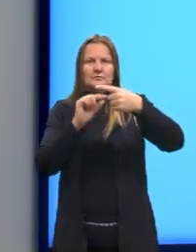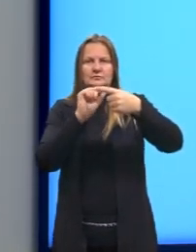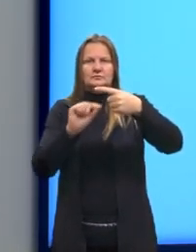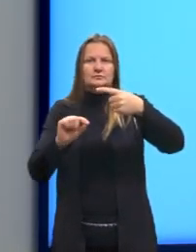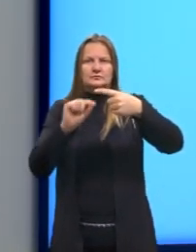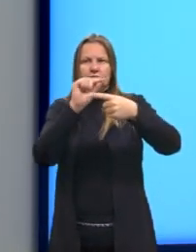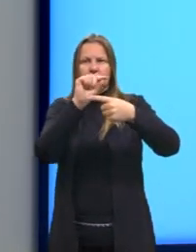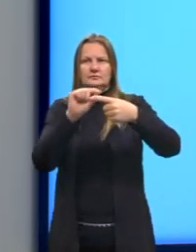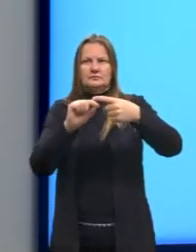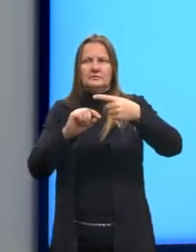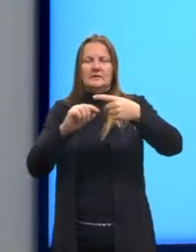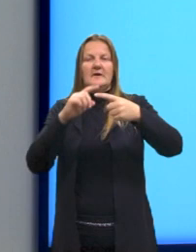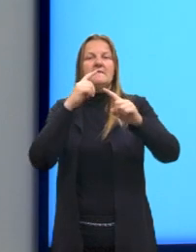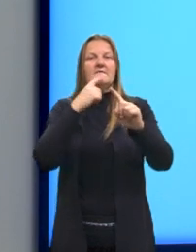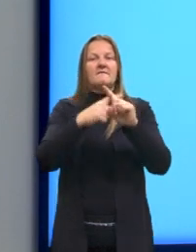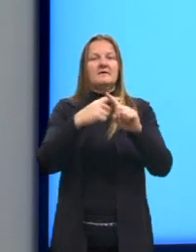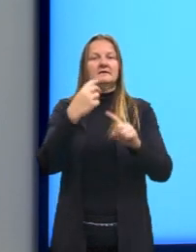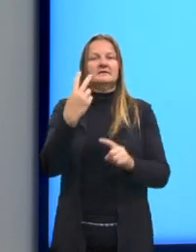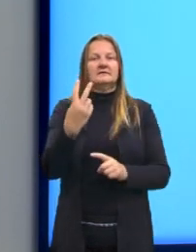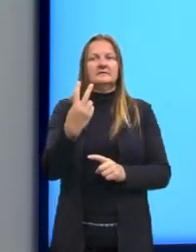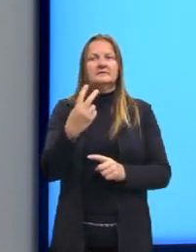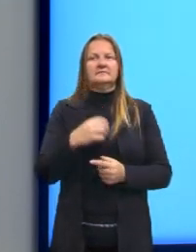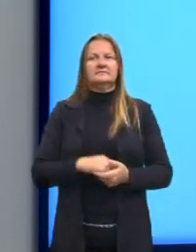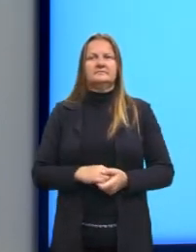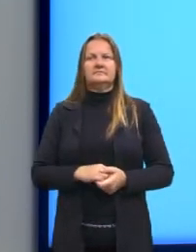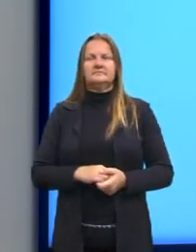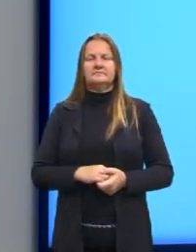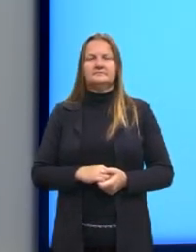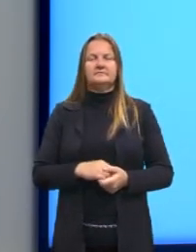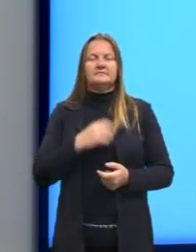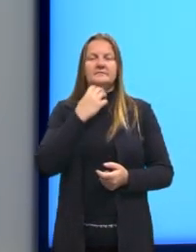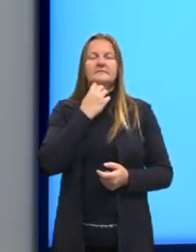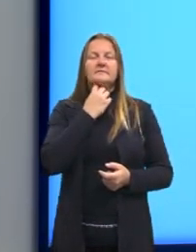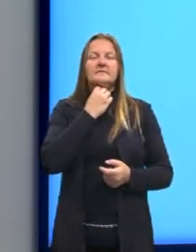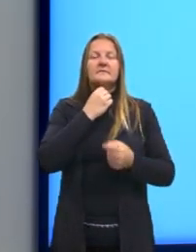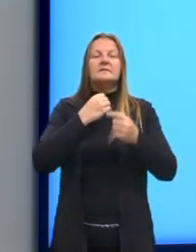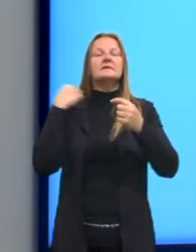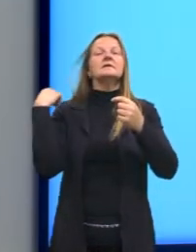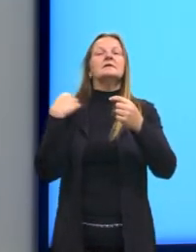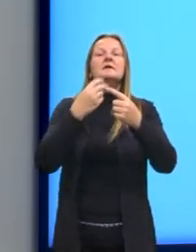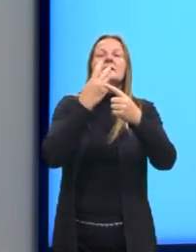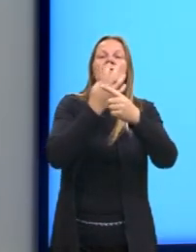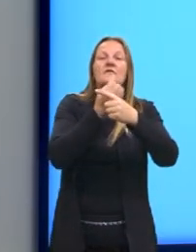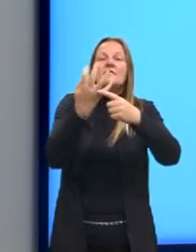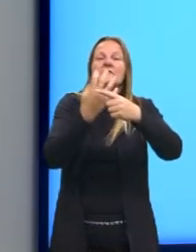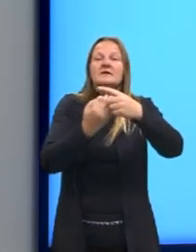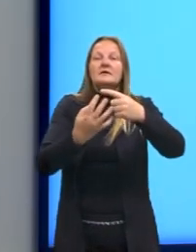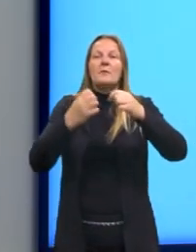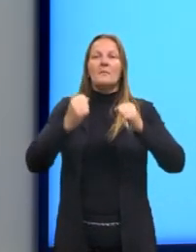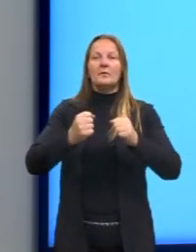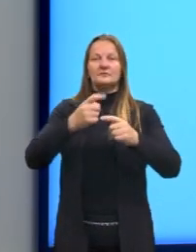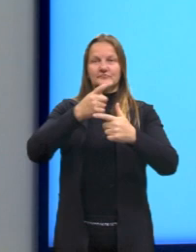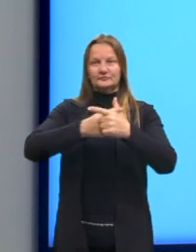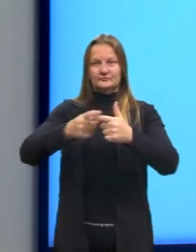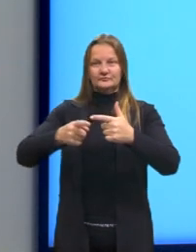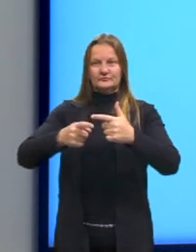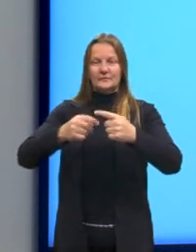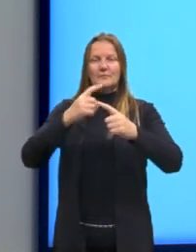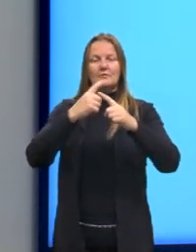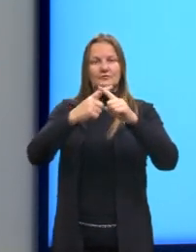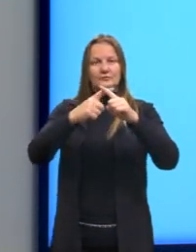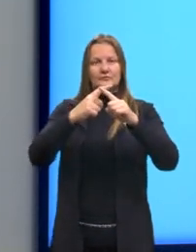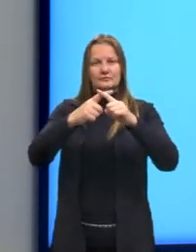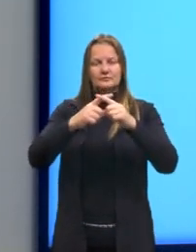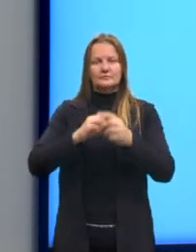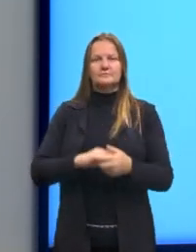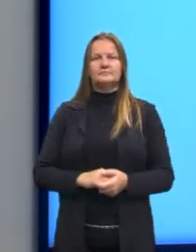multiplicar por 2. Porque a fração remete a uma divisão, né? Aqui, o C ali, eu estaria dividindo